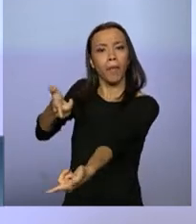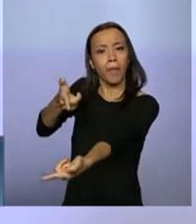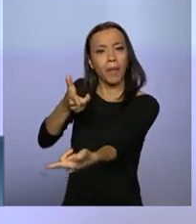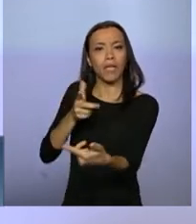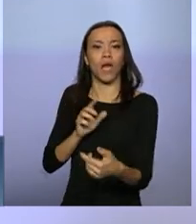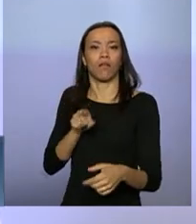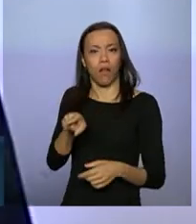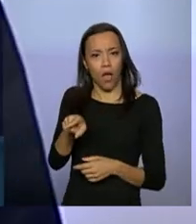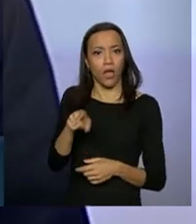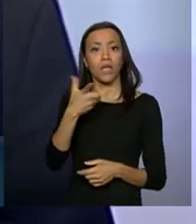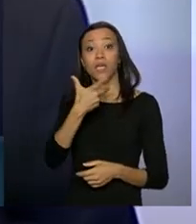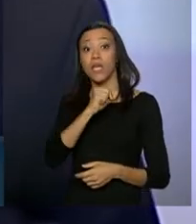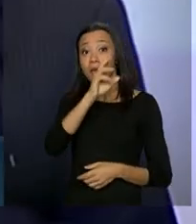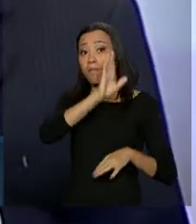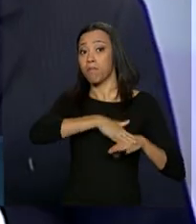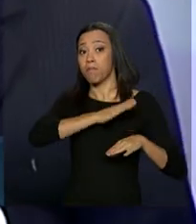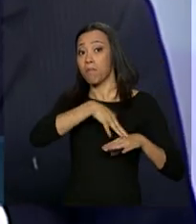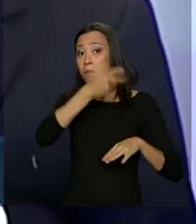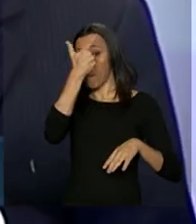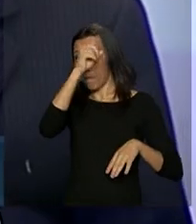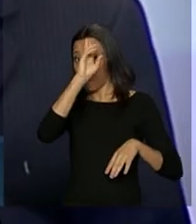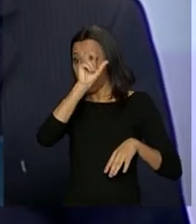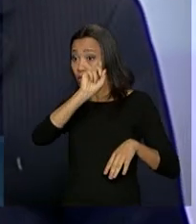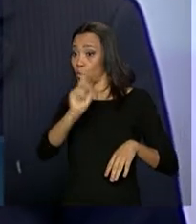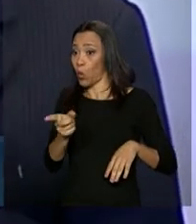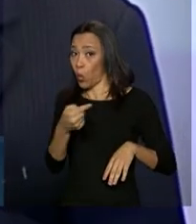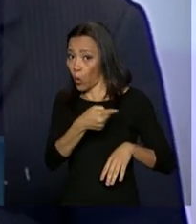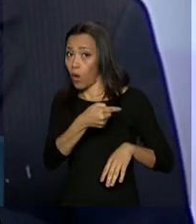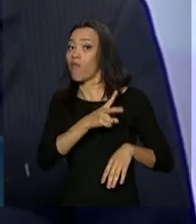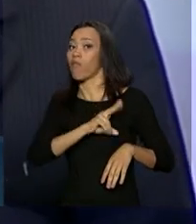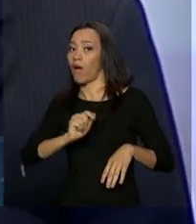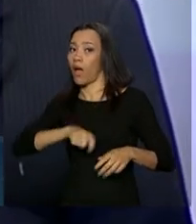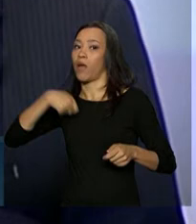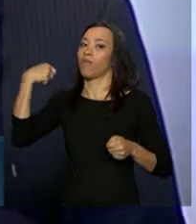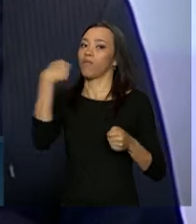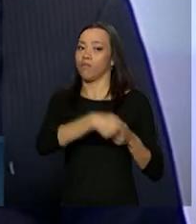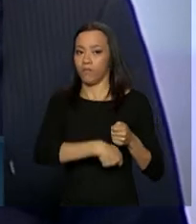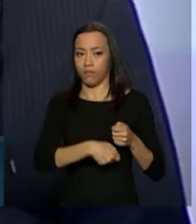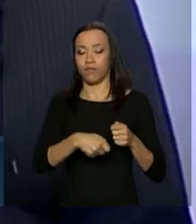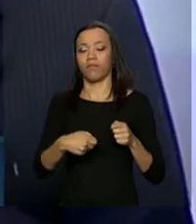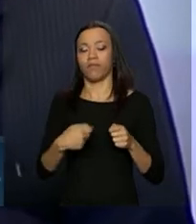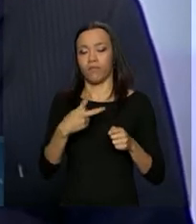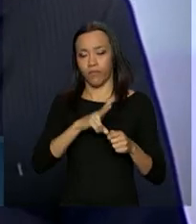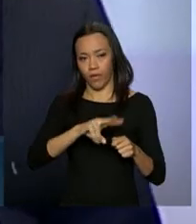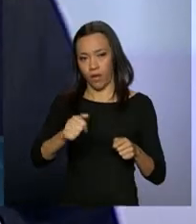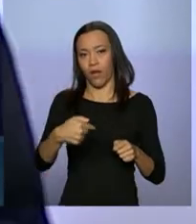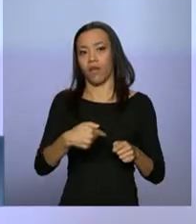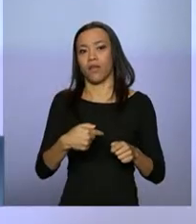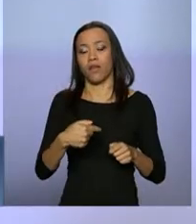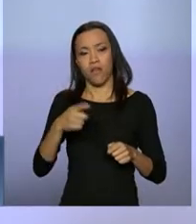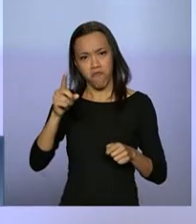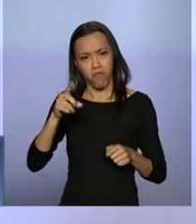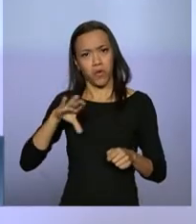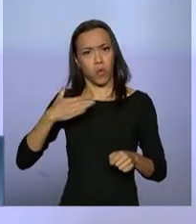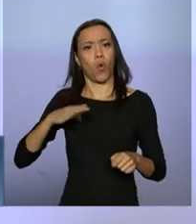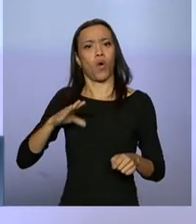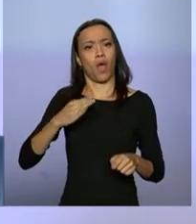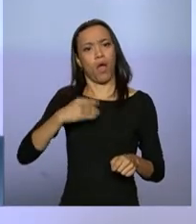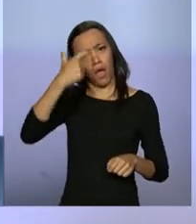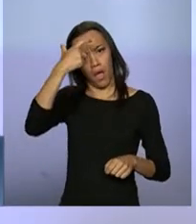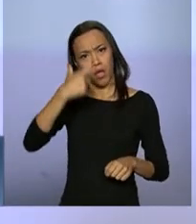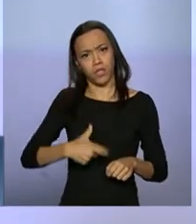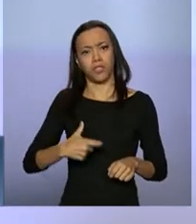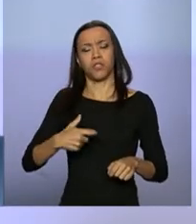que mandaram fazer a chacina, certamente vão receber a punição legal. Foi uma decisão corajosa do